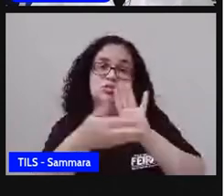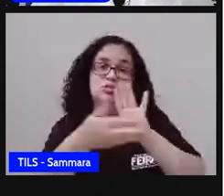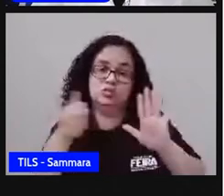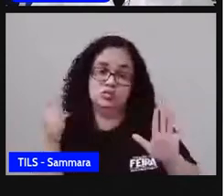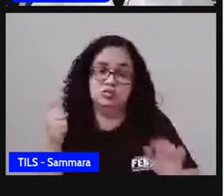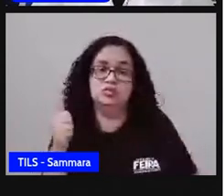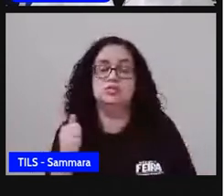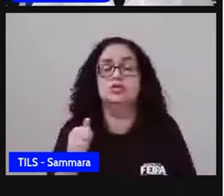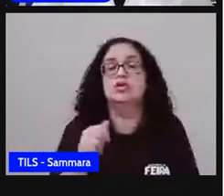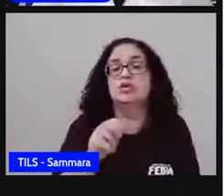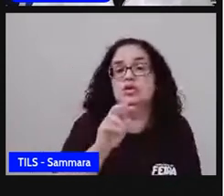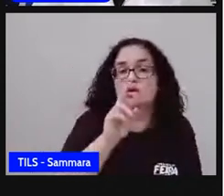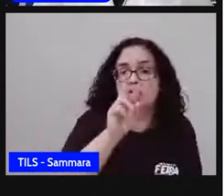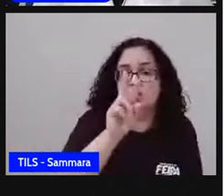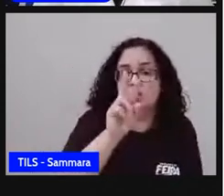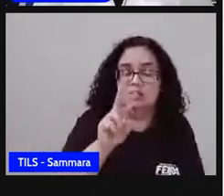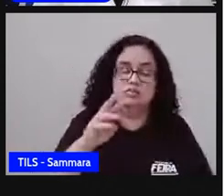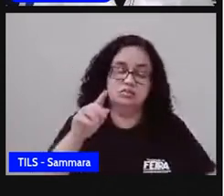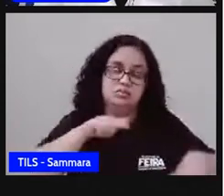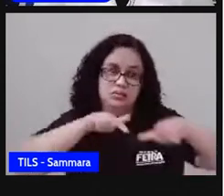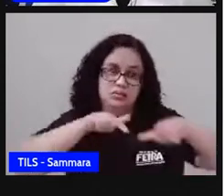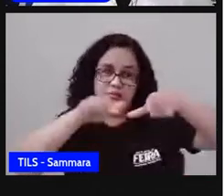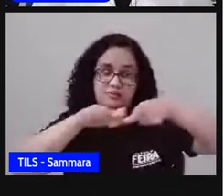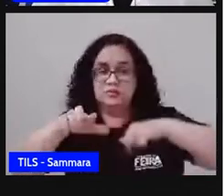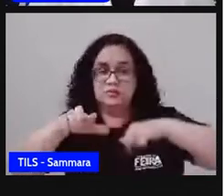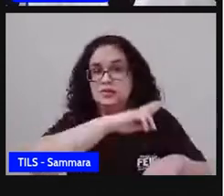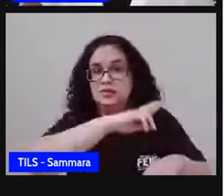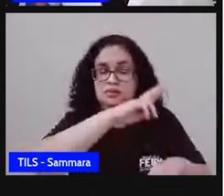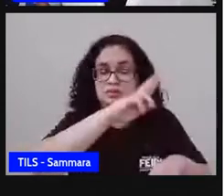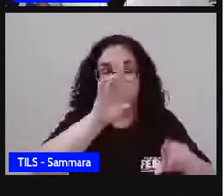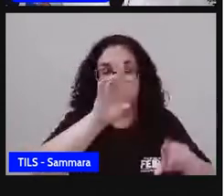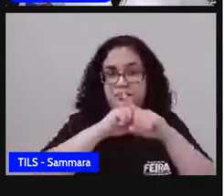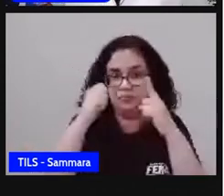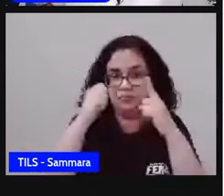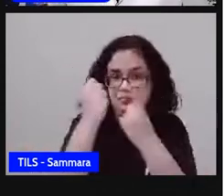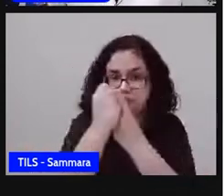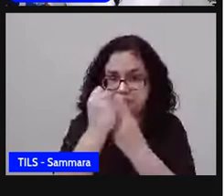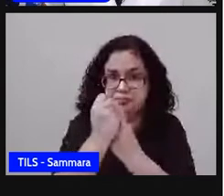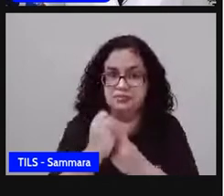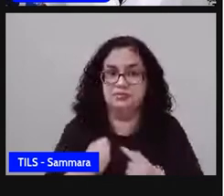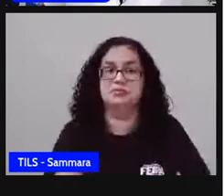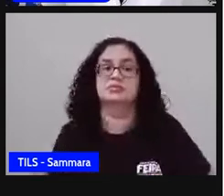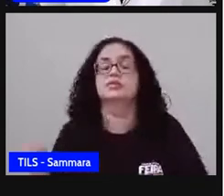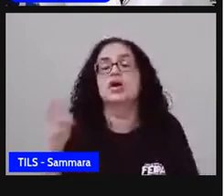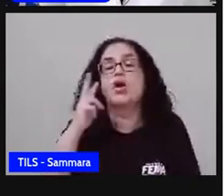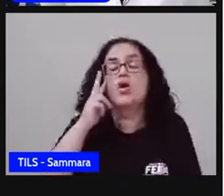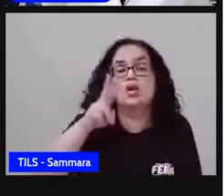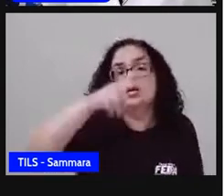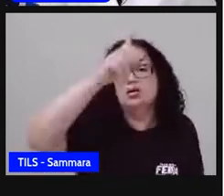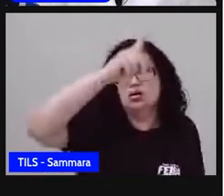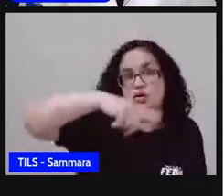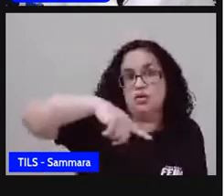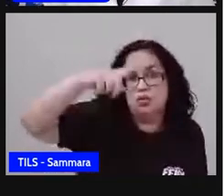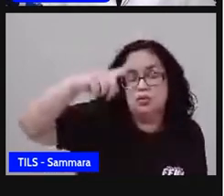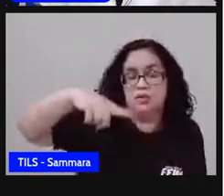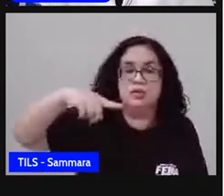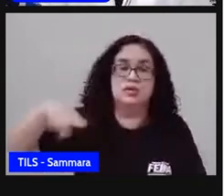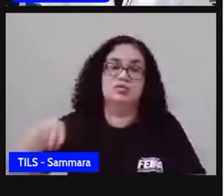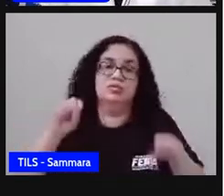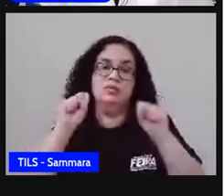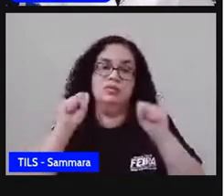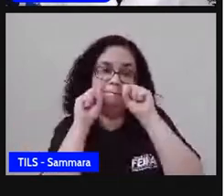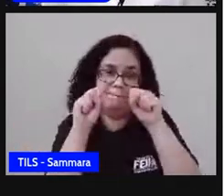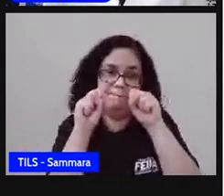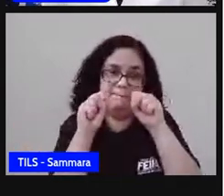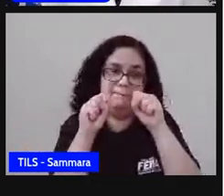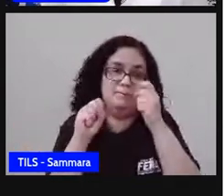Instituto Etos de Empresas e Responsabilidade Social. Olhando esse gráfico, a gente pode... Eu